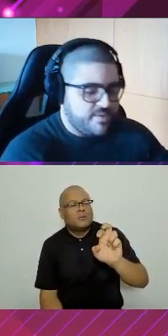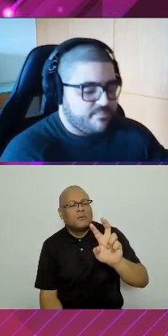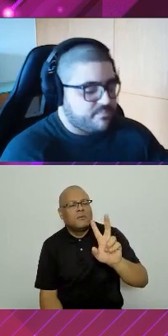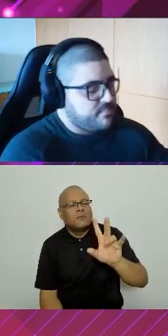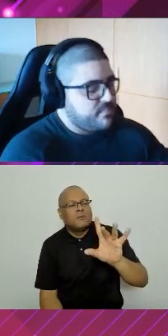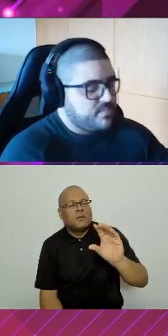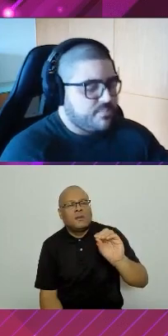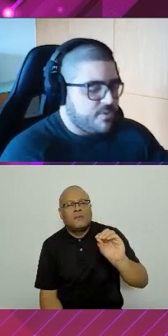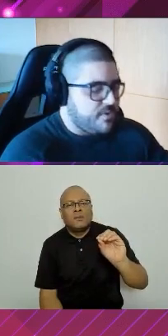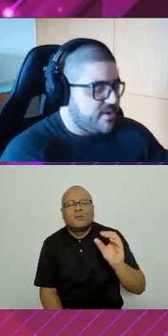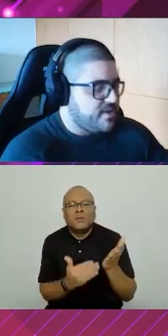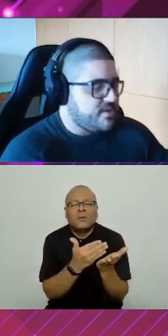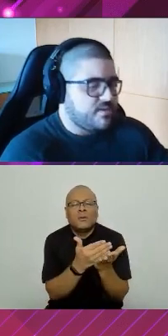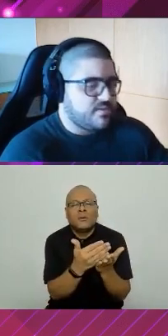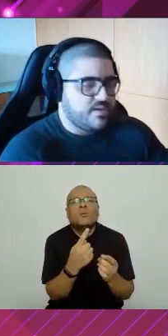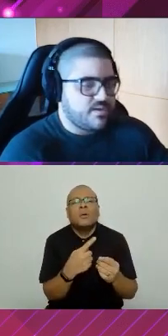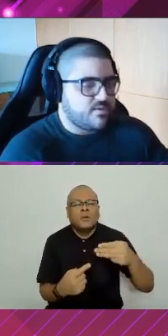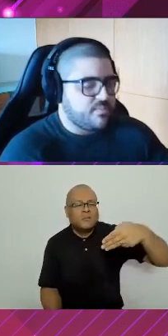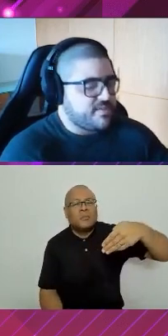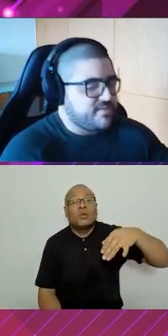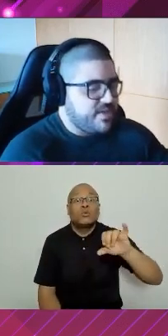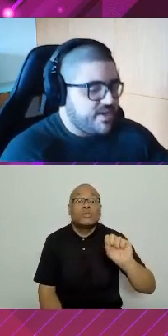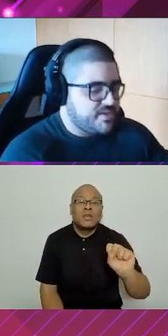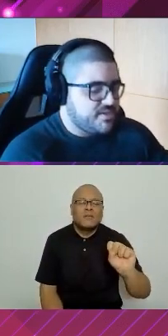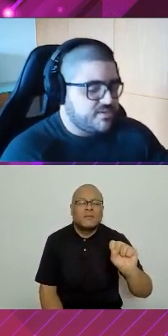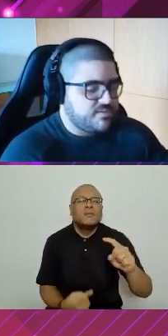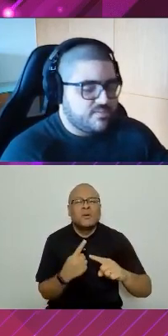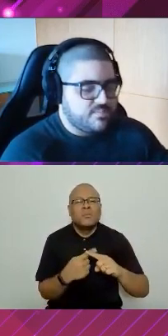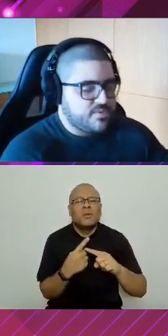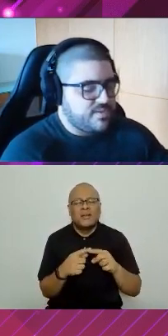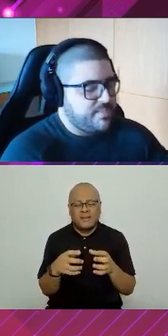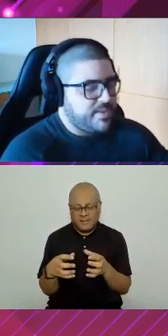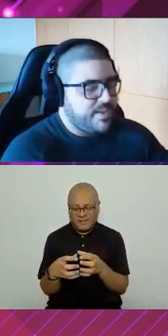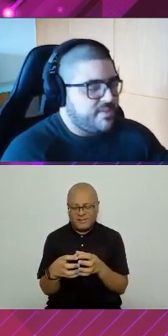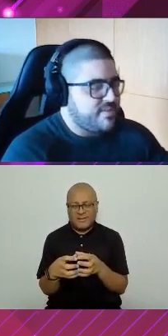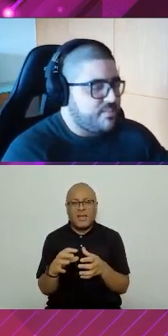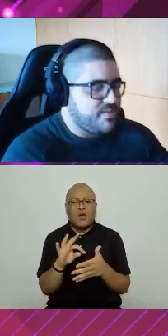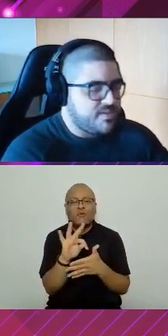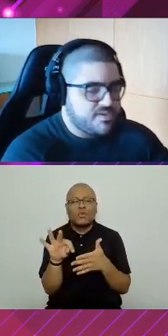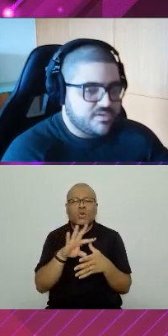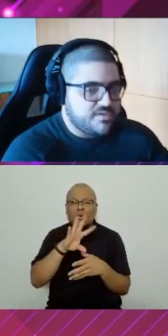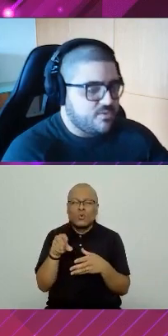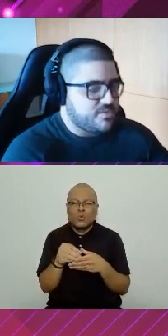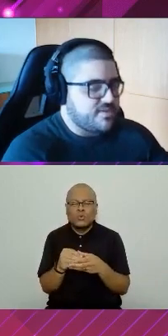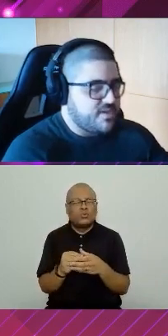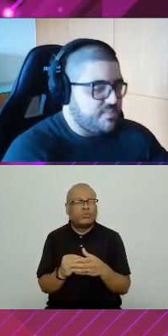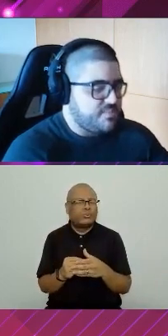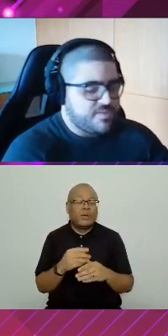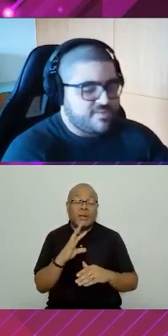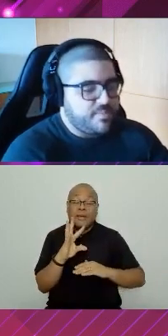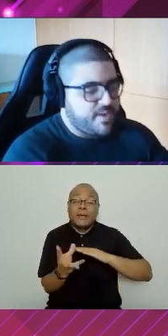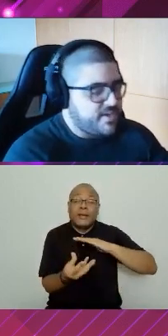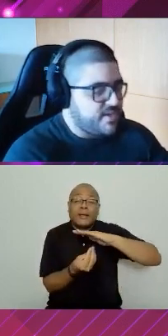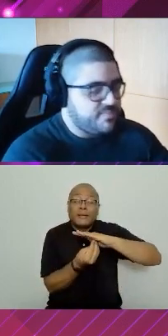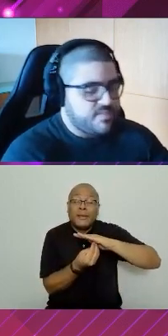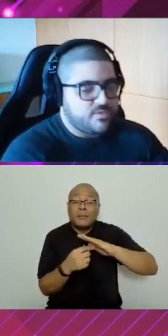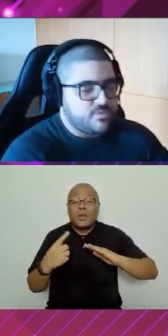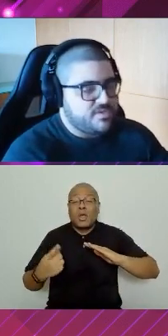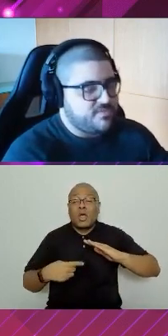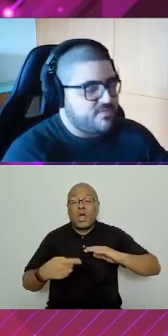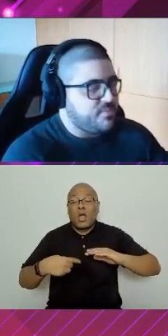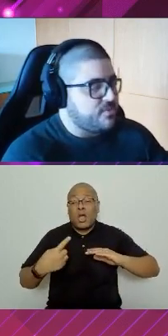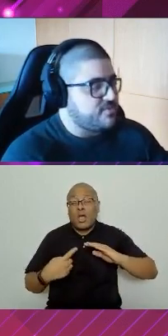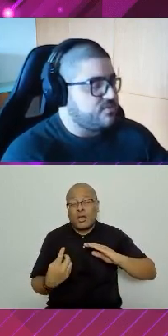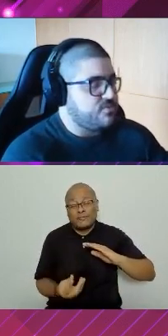tiveram. é deploy, complexidade, poder trabalhar mais independente de outras equipes, poder separar em equipes,